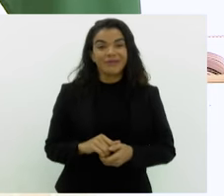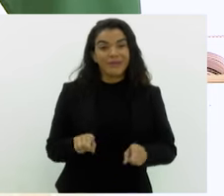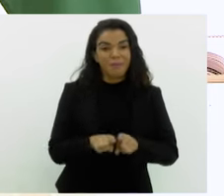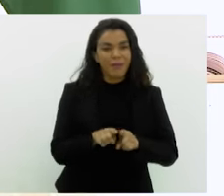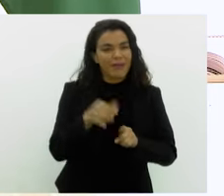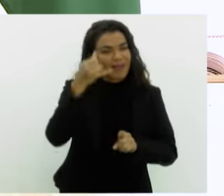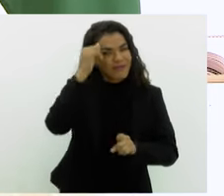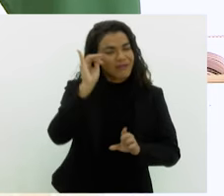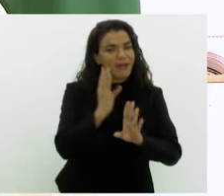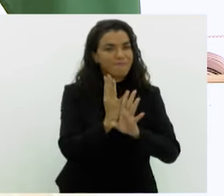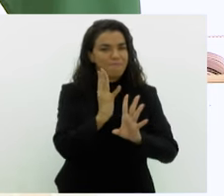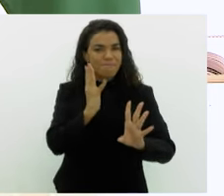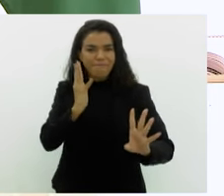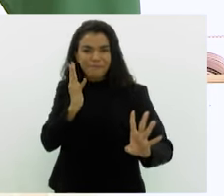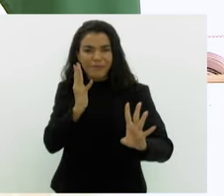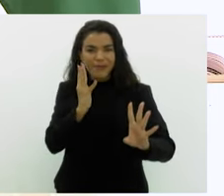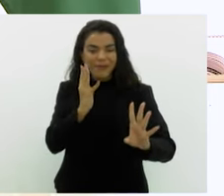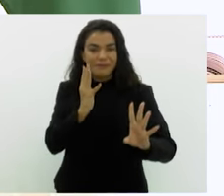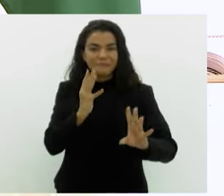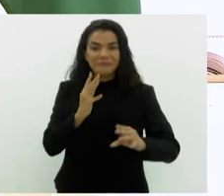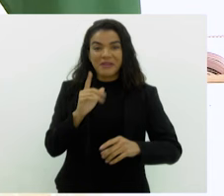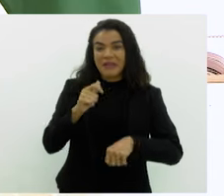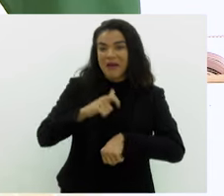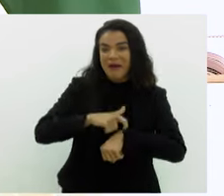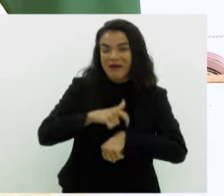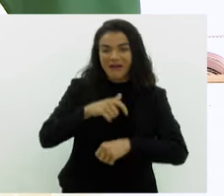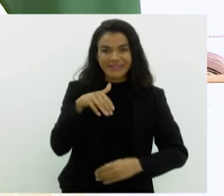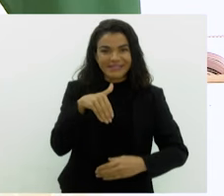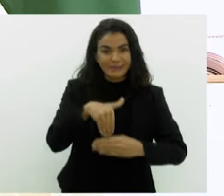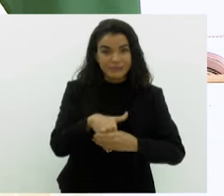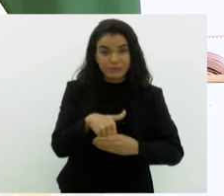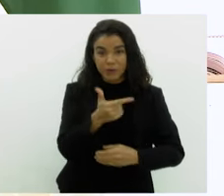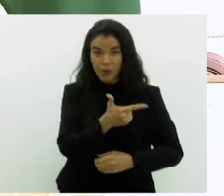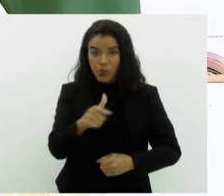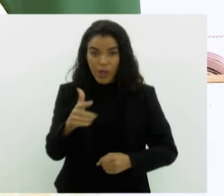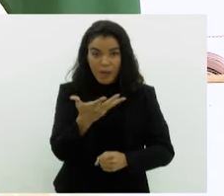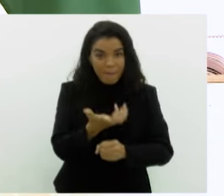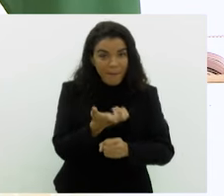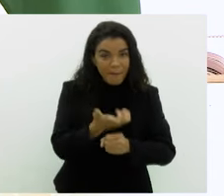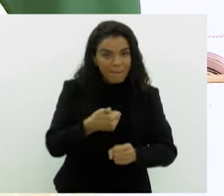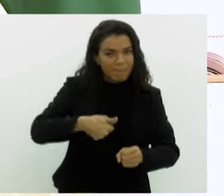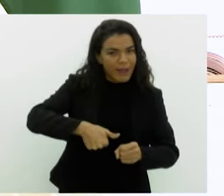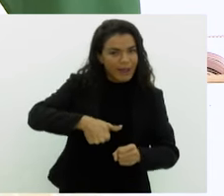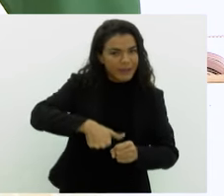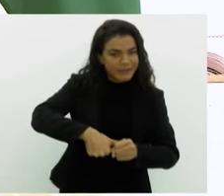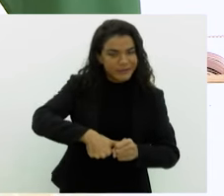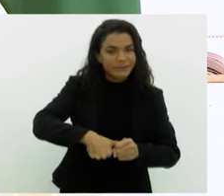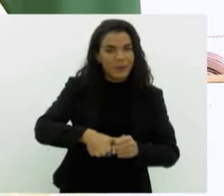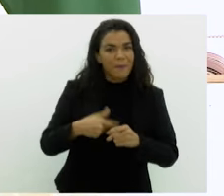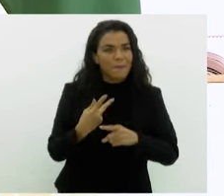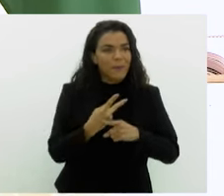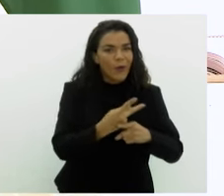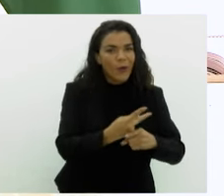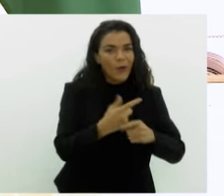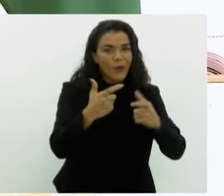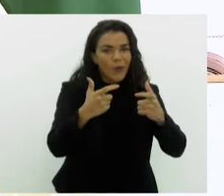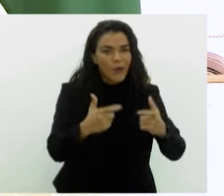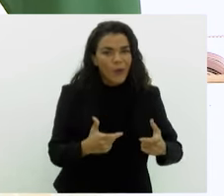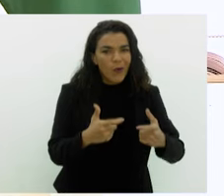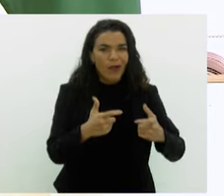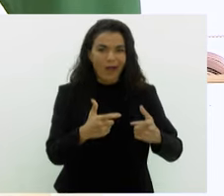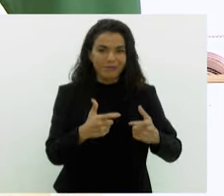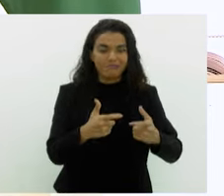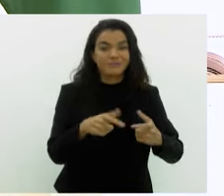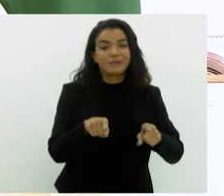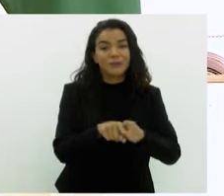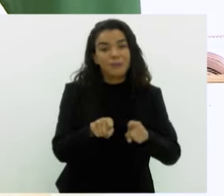filas no dia da votação. Se você ainda não tem a biometria coletada, procure uma das nossas zonas eleitorais ou as